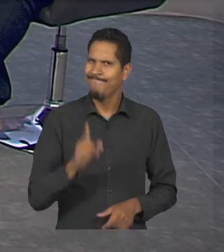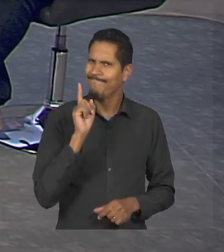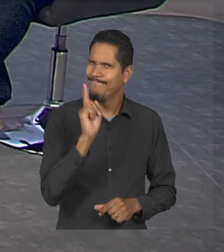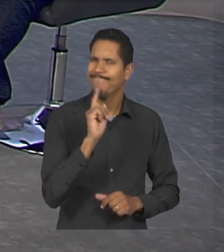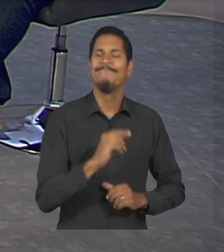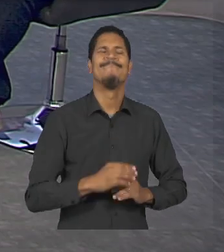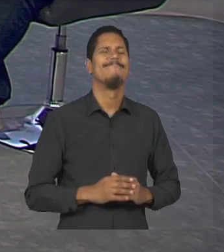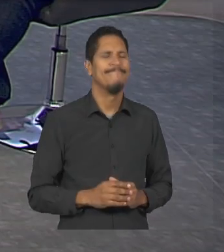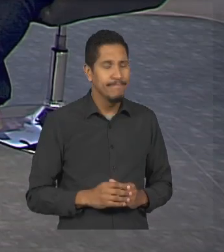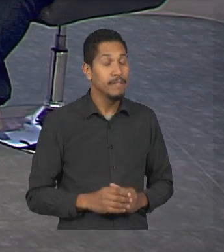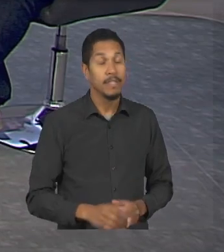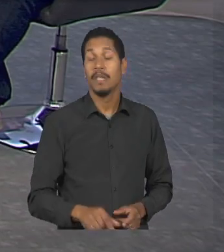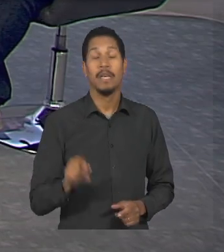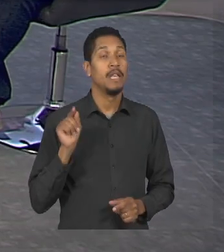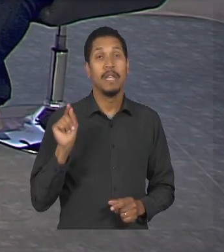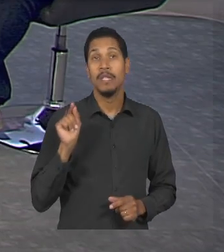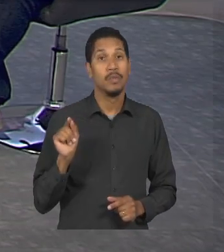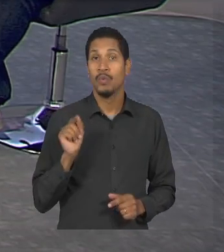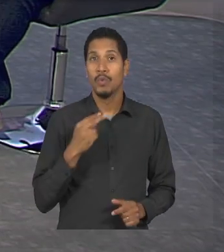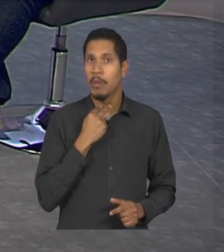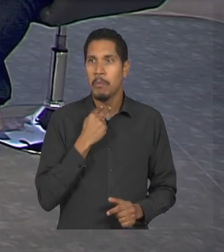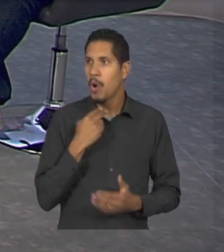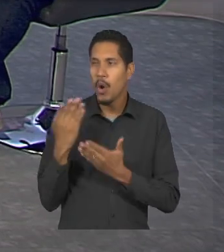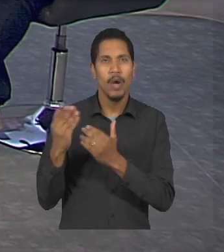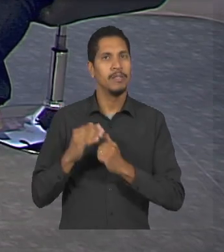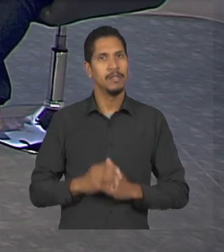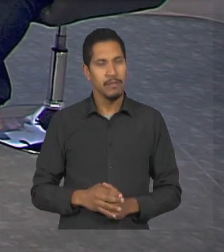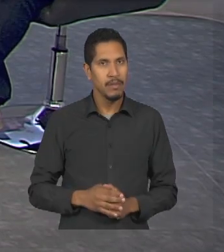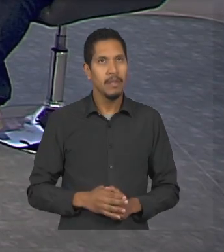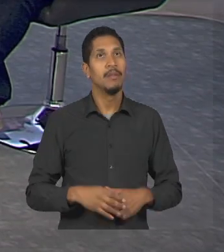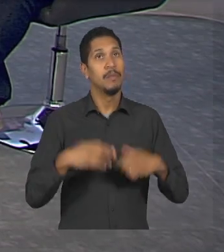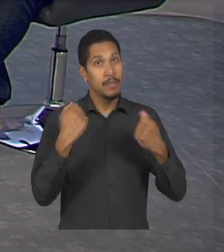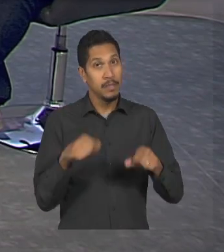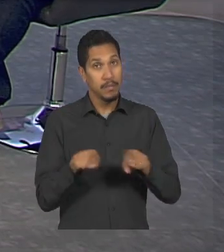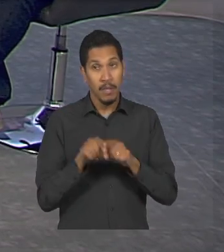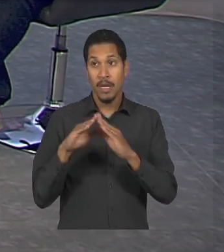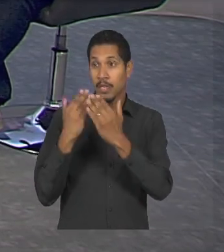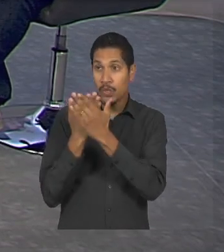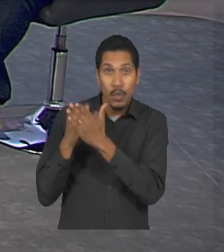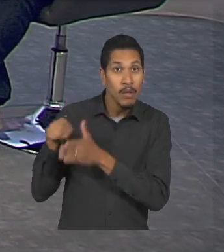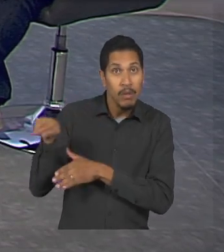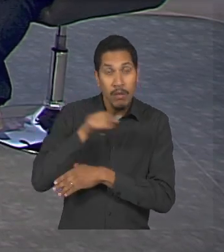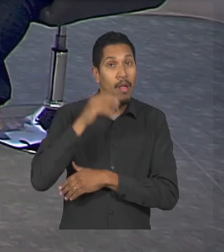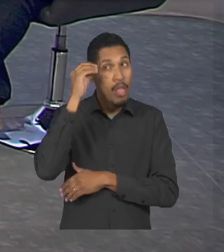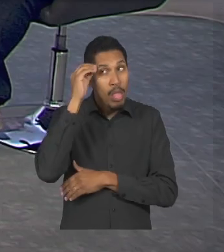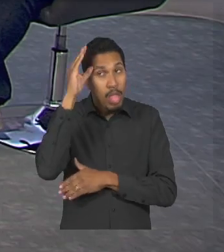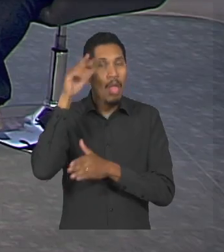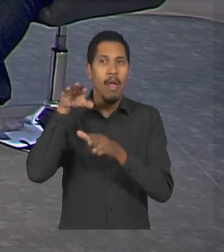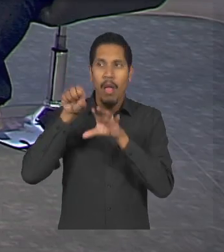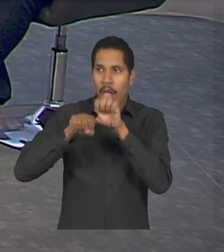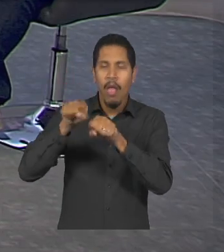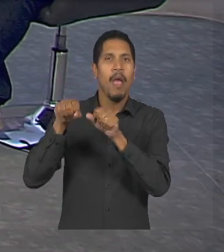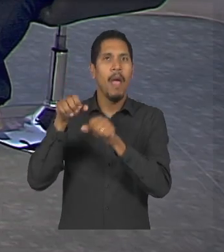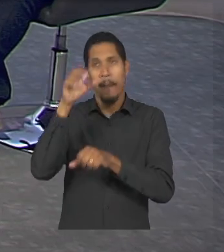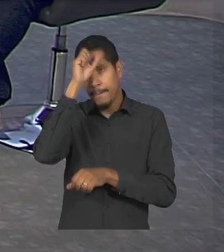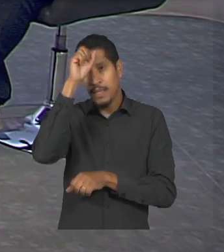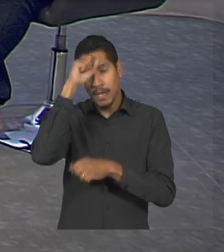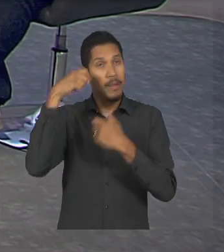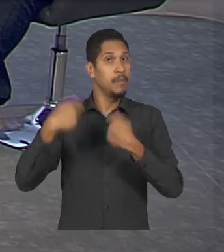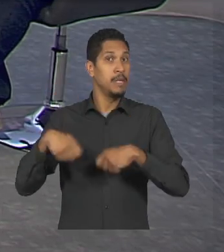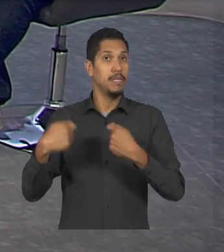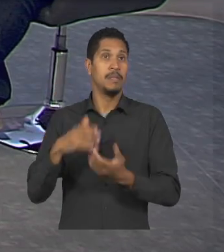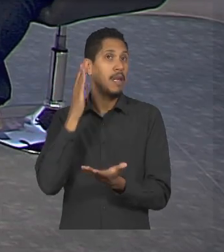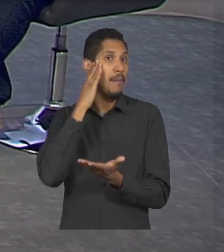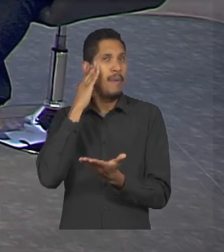isso é uma situação que precisa ser investigada tanto da parte das escolas que precisam se atualizar